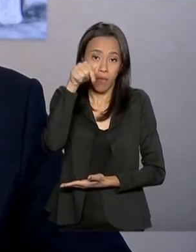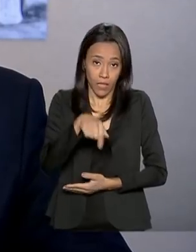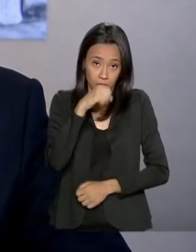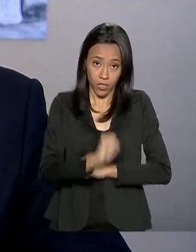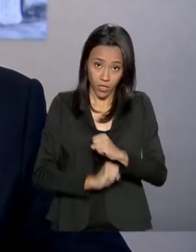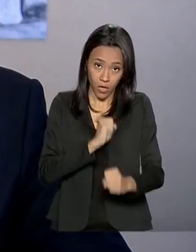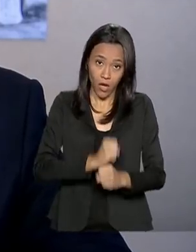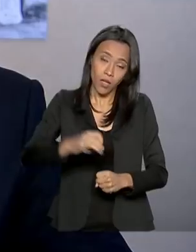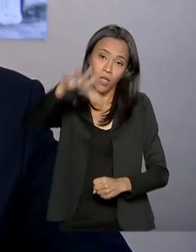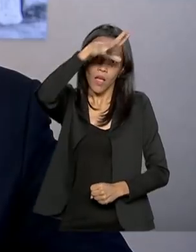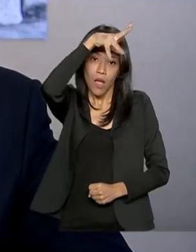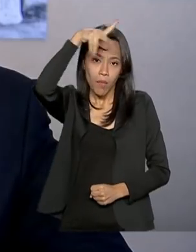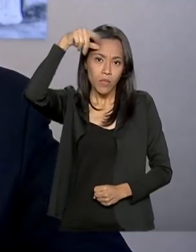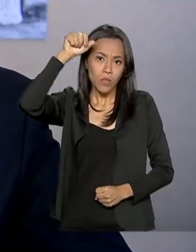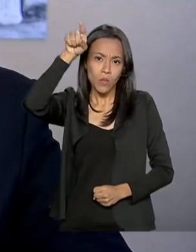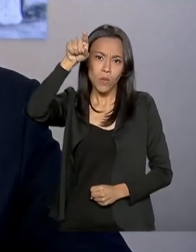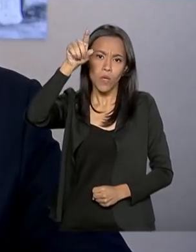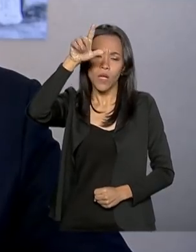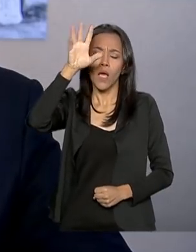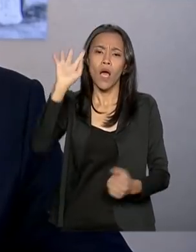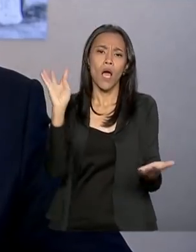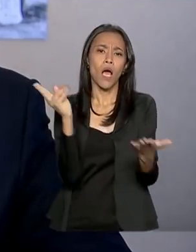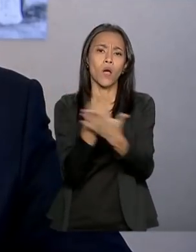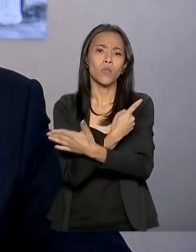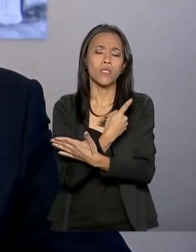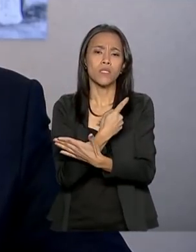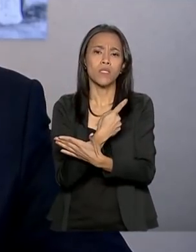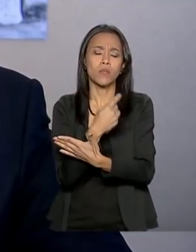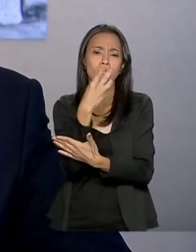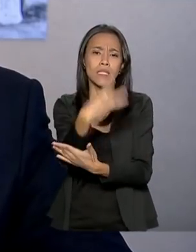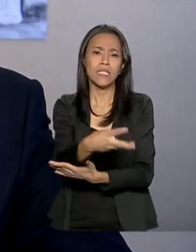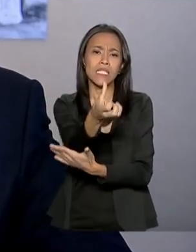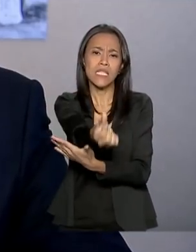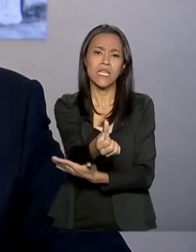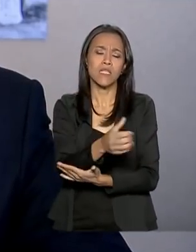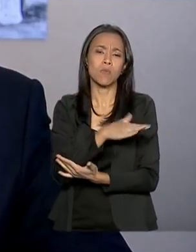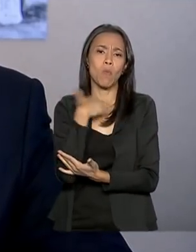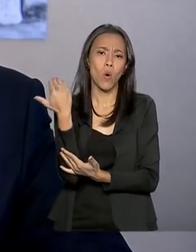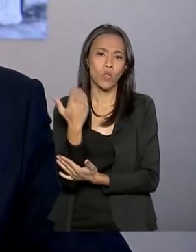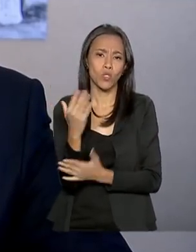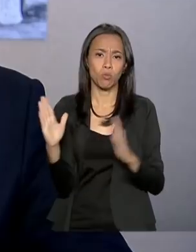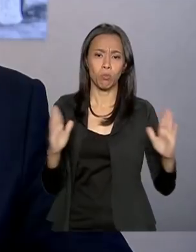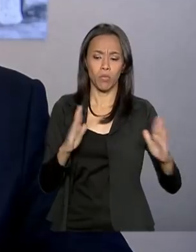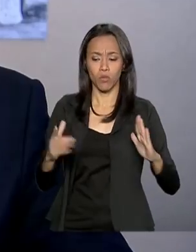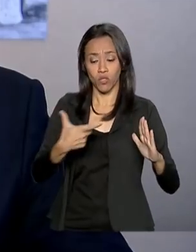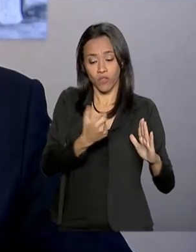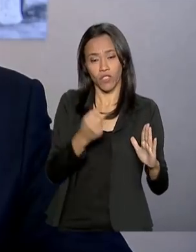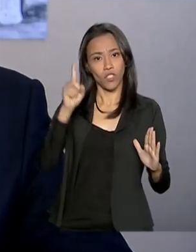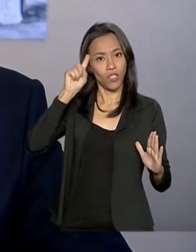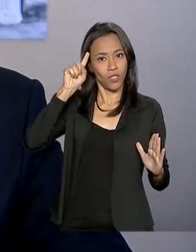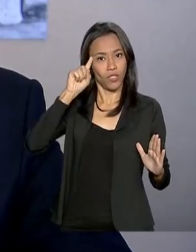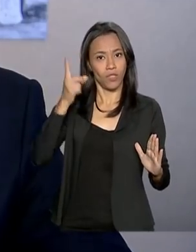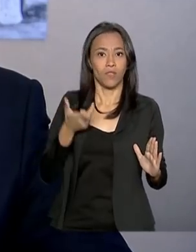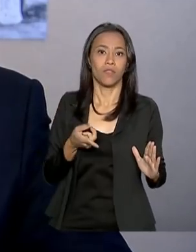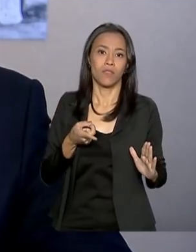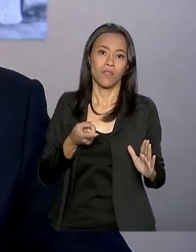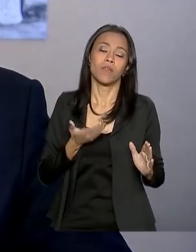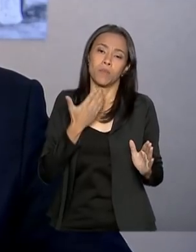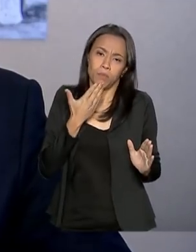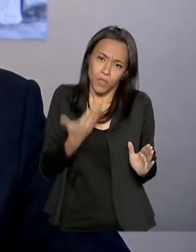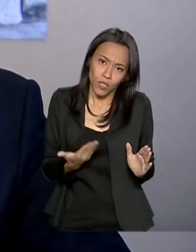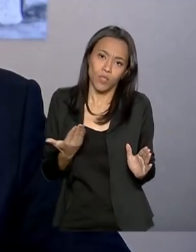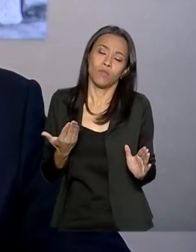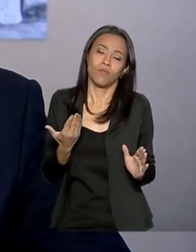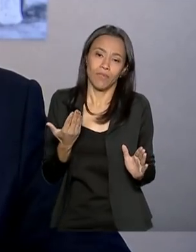por conta de ter tido 20 mortes, 36 mortes em 20 dias, houve um apelo muito grande e em 10